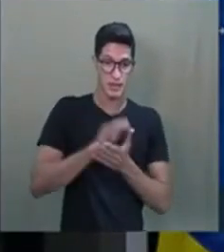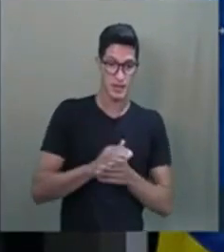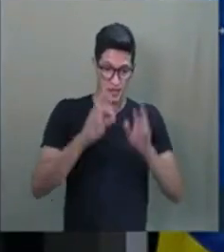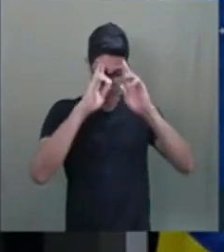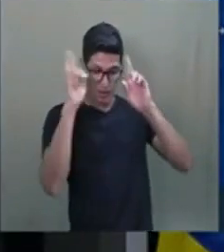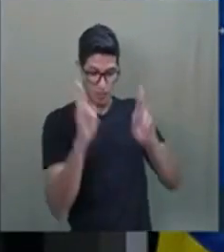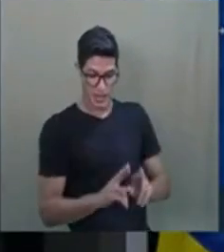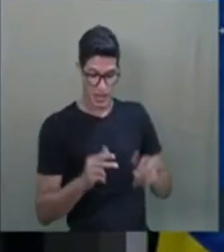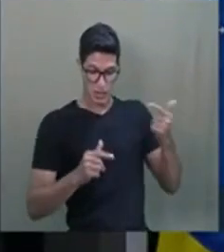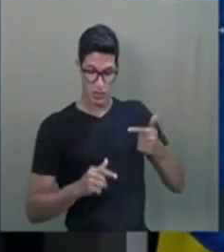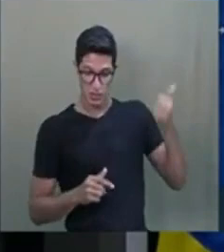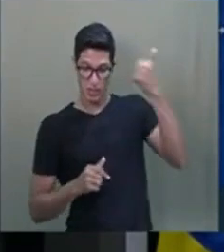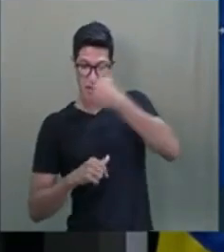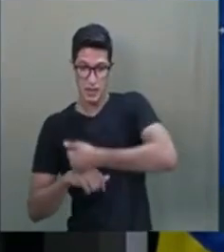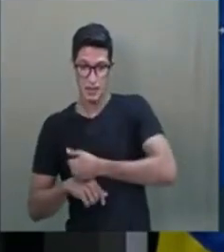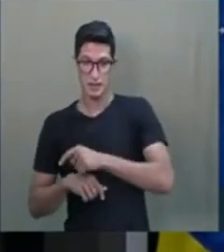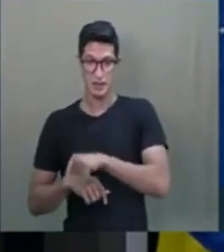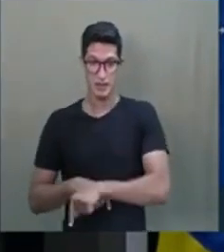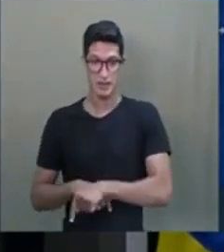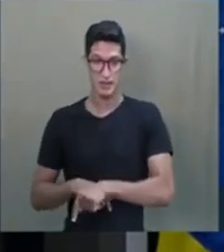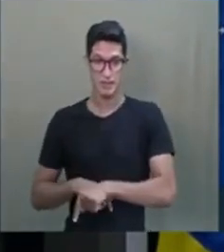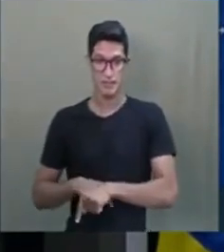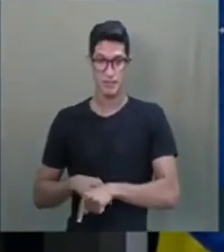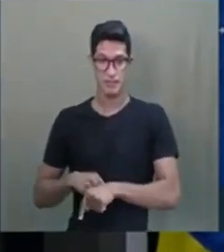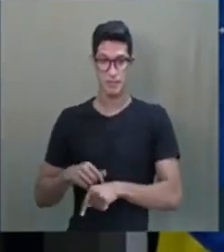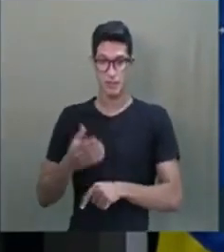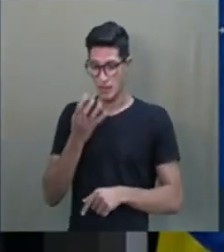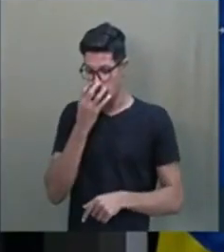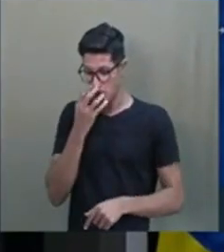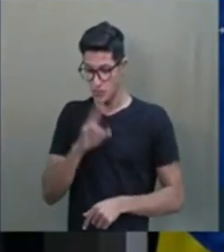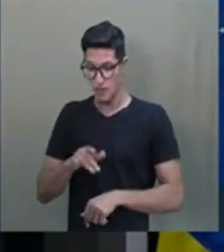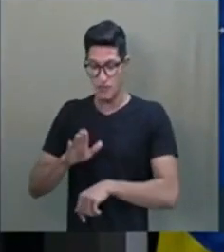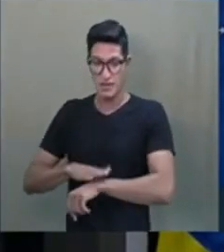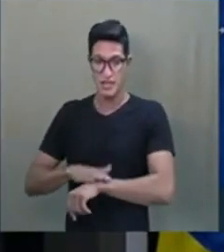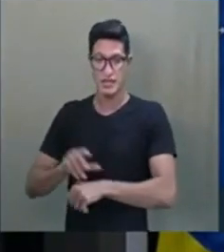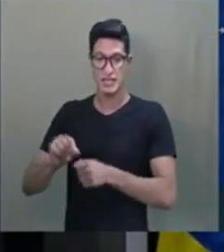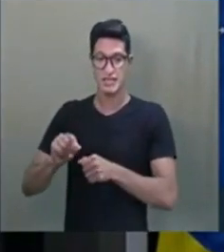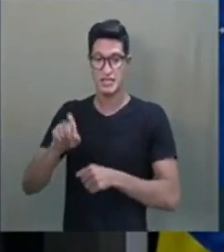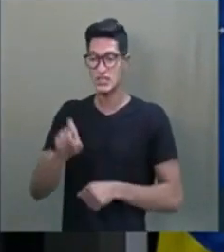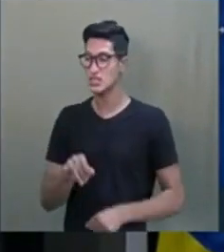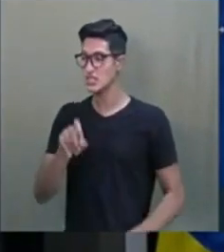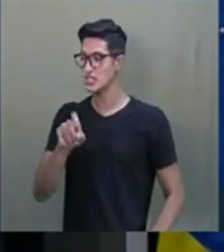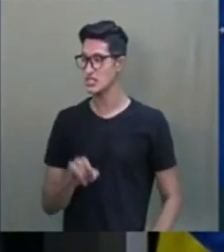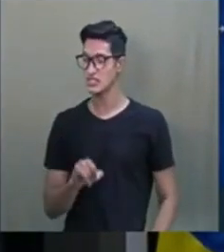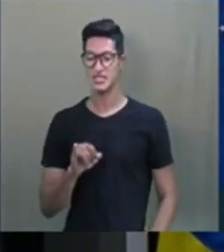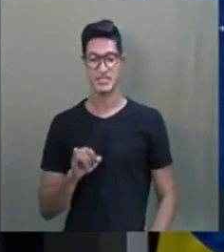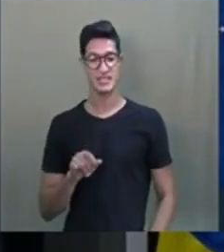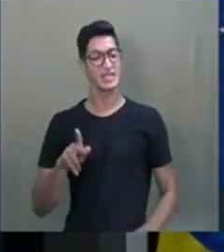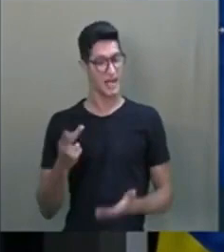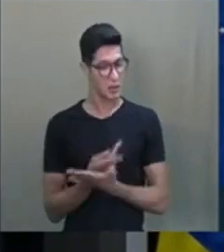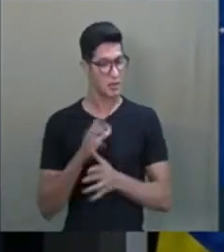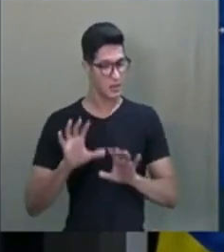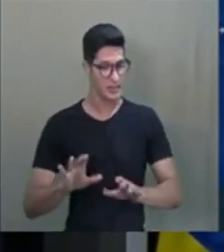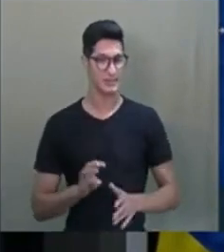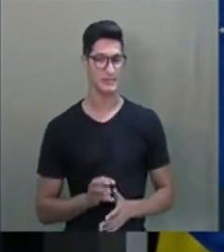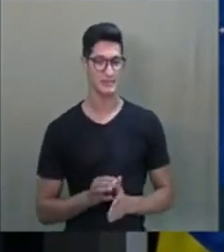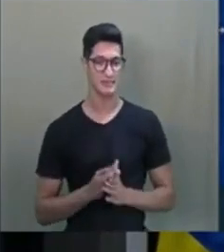respeitar o seu segundo marido, o seu cachorrinho não vai mais fazer xixi. E assim aconteceu.